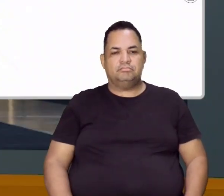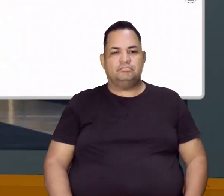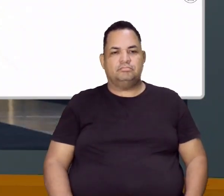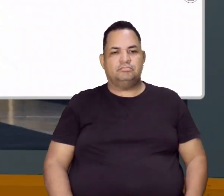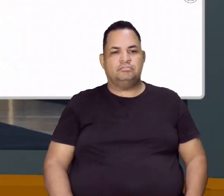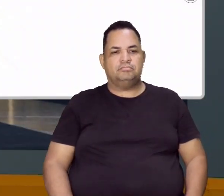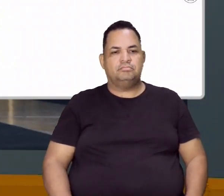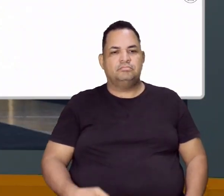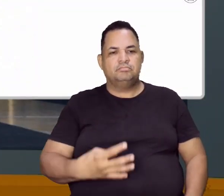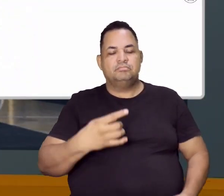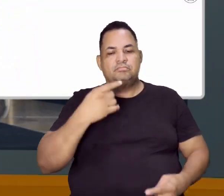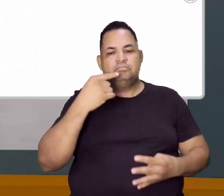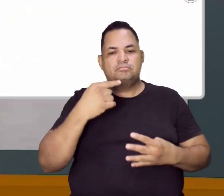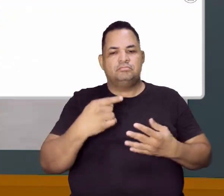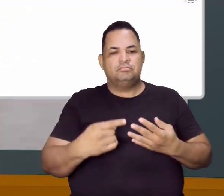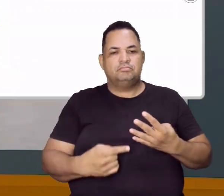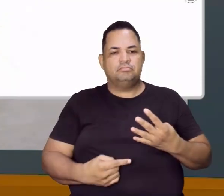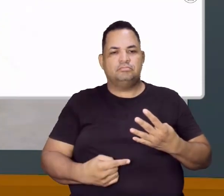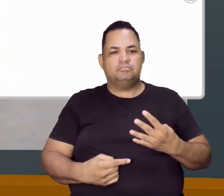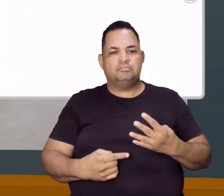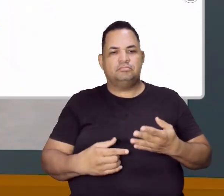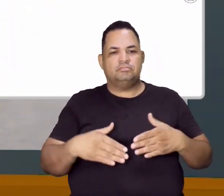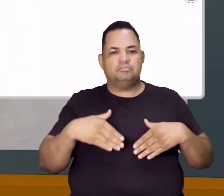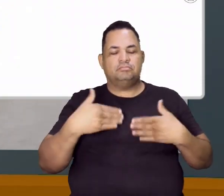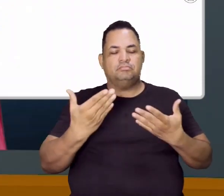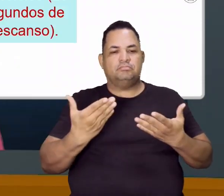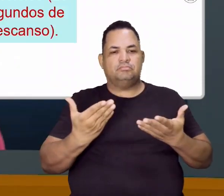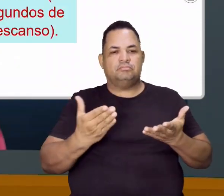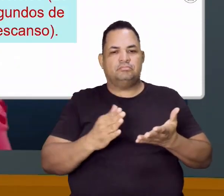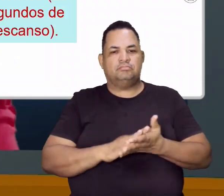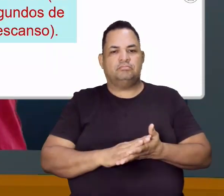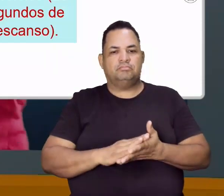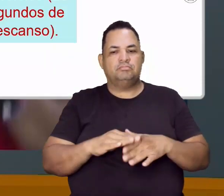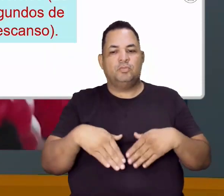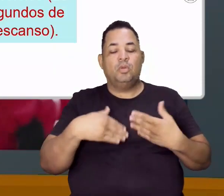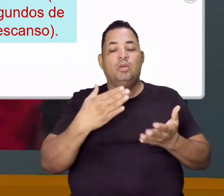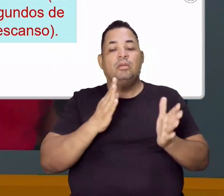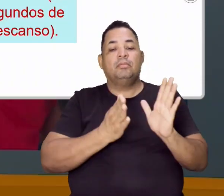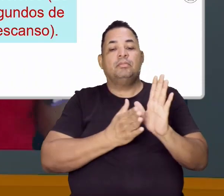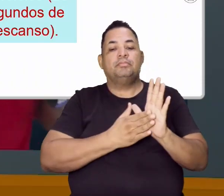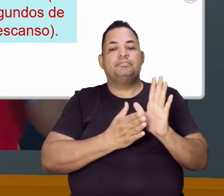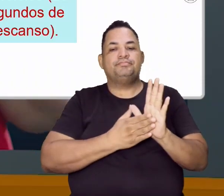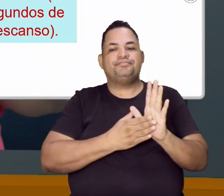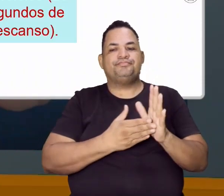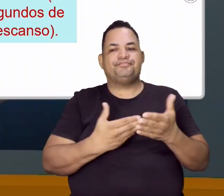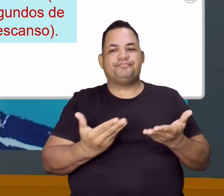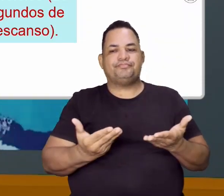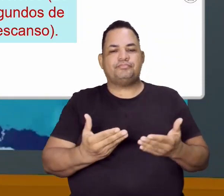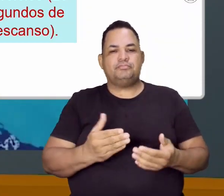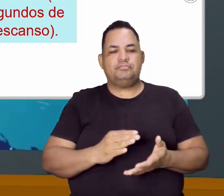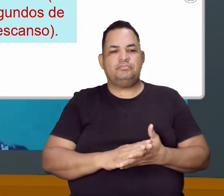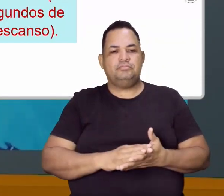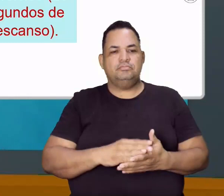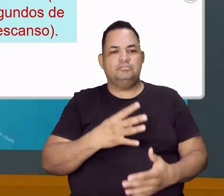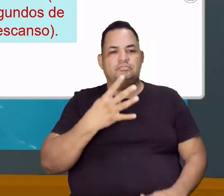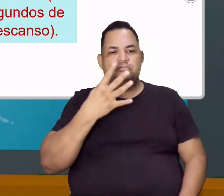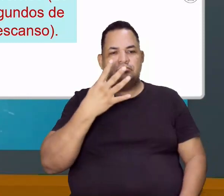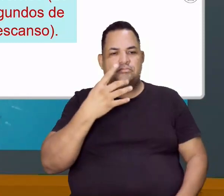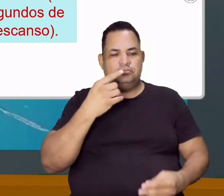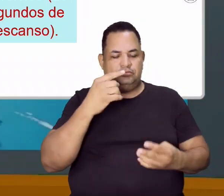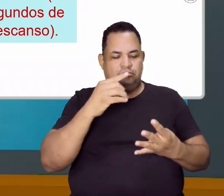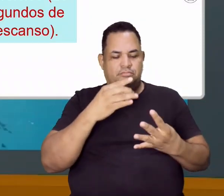aí, qual é a proposta para a nossa atividade, qual a atividade de hoje, né? Qual é essa proposta aí? A proposta são aí quatro